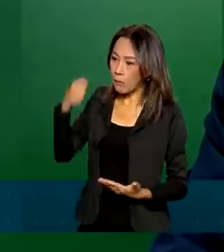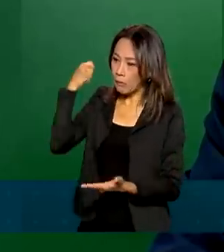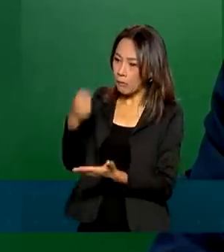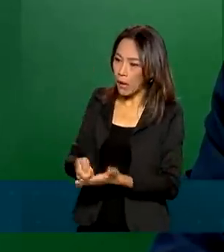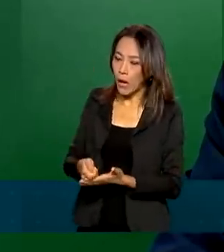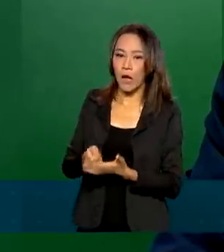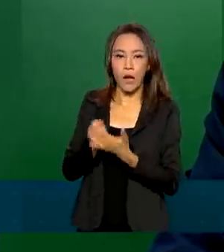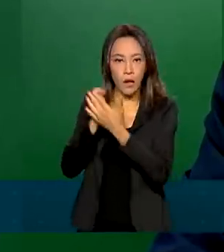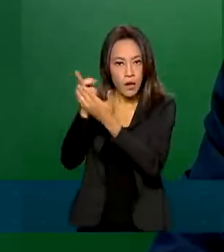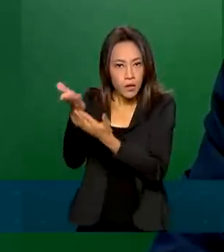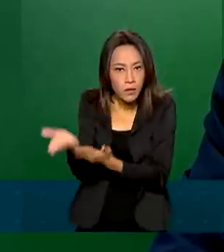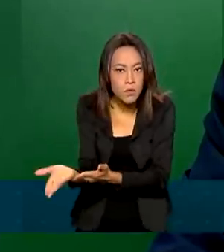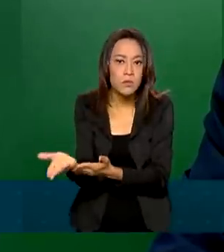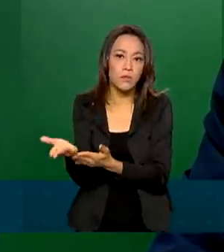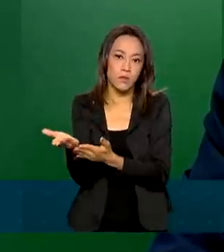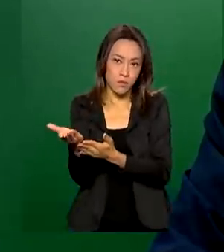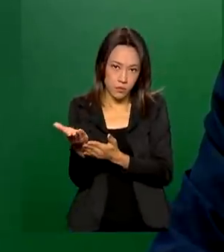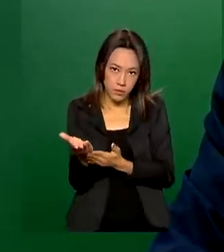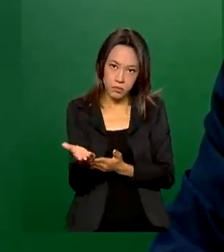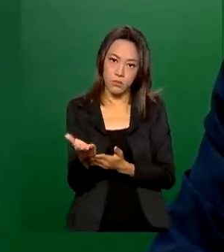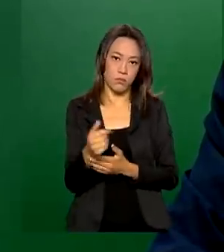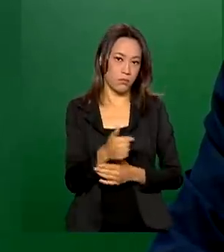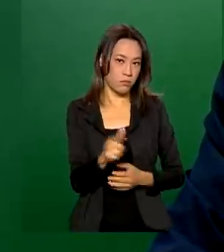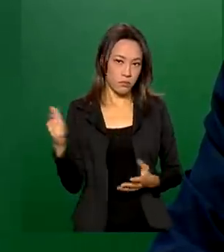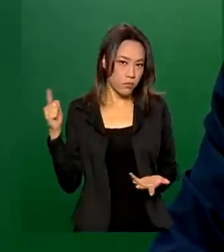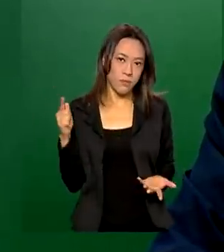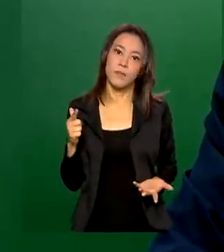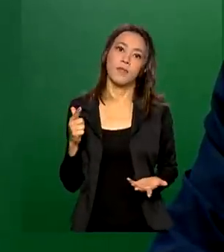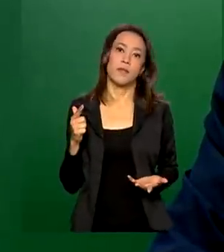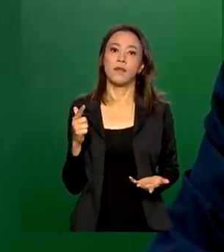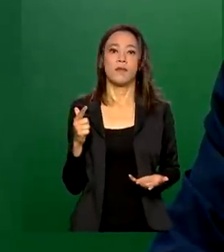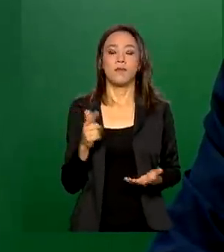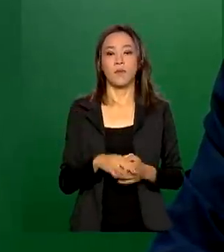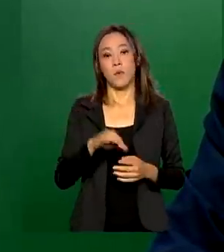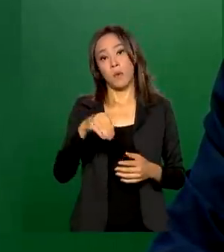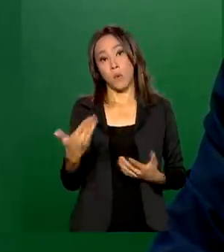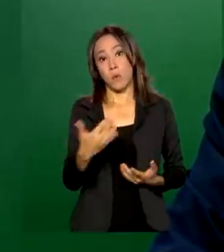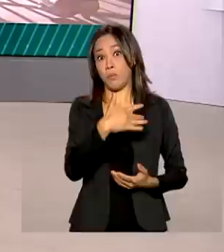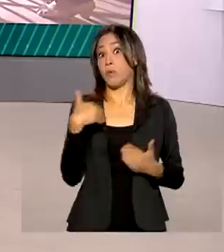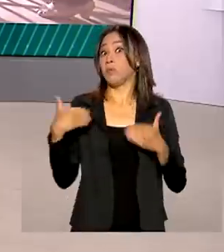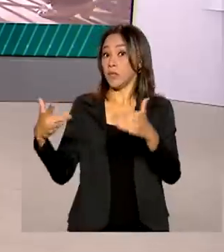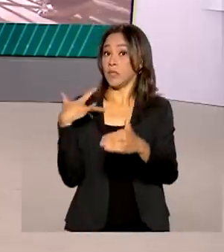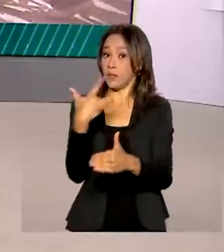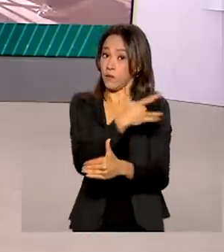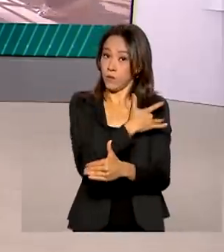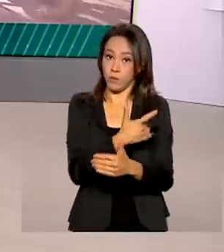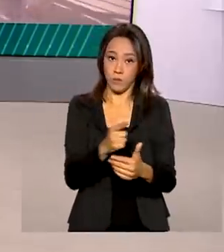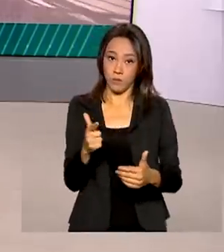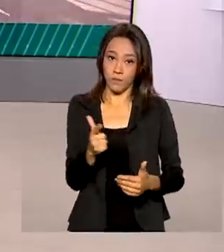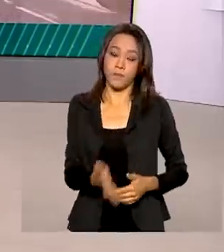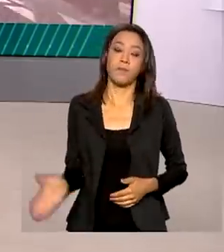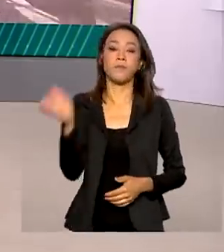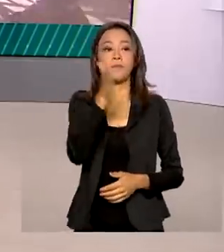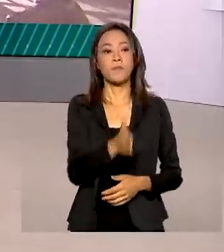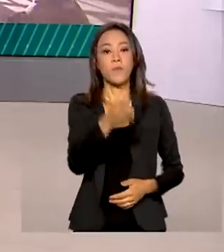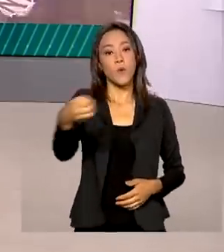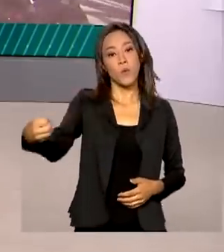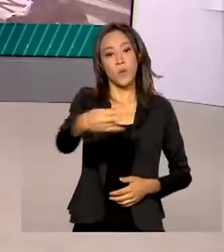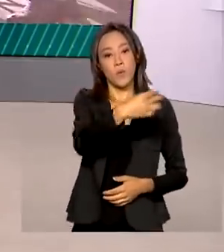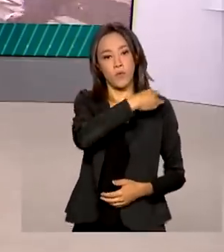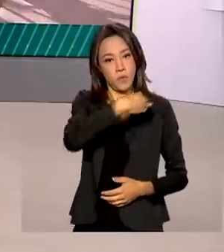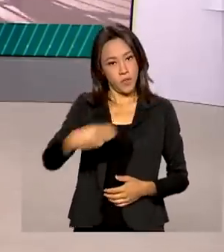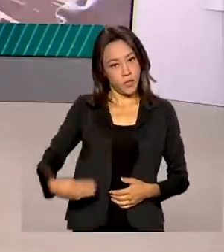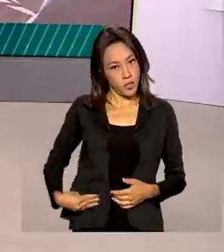dispendido pelo Caixa do Tesouro Nacional ou pelo Ministério da Saúde. O novo ministro do Meio